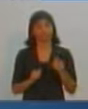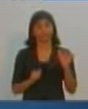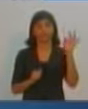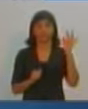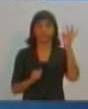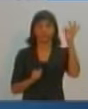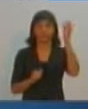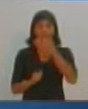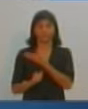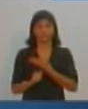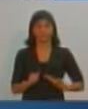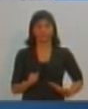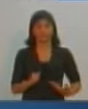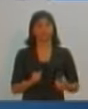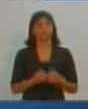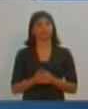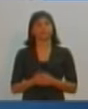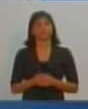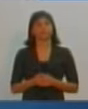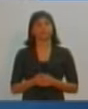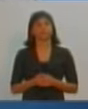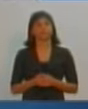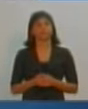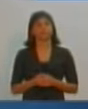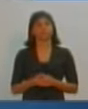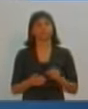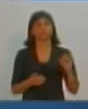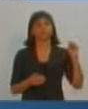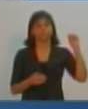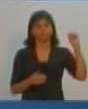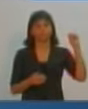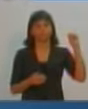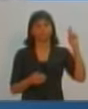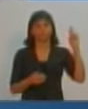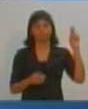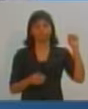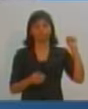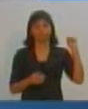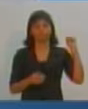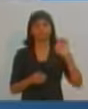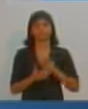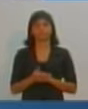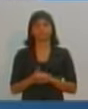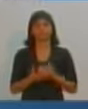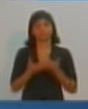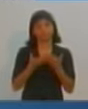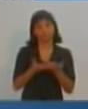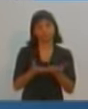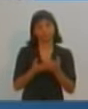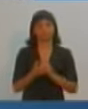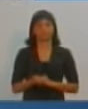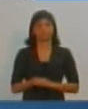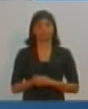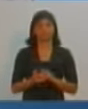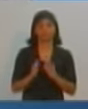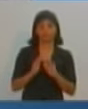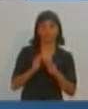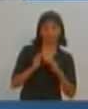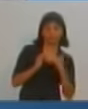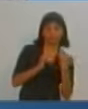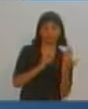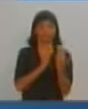federal para atender o SUS, para atender o mais pobre. Só que a Santa Casa em Prudente, ela inverteu os papéis. Ela